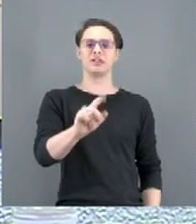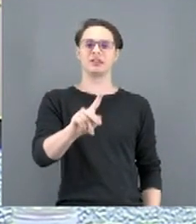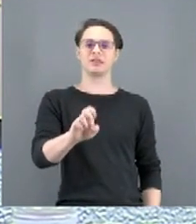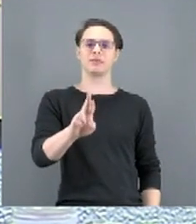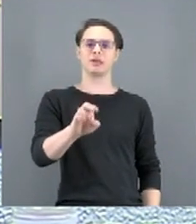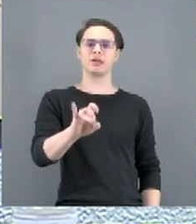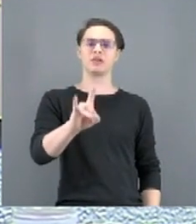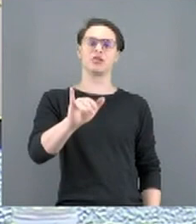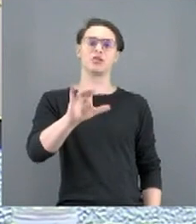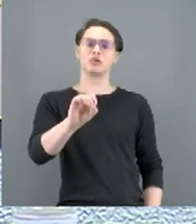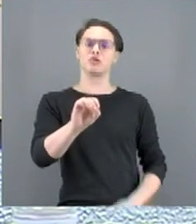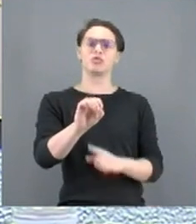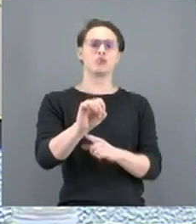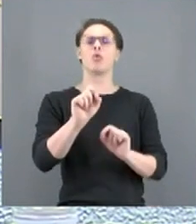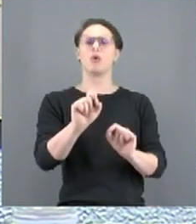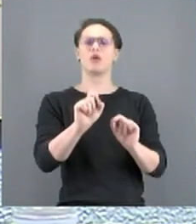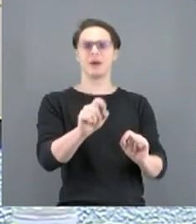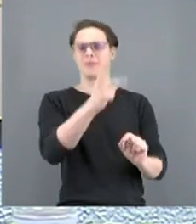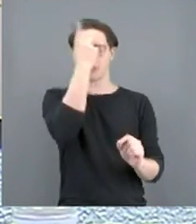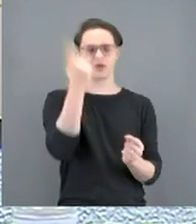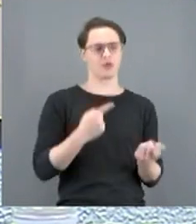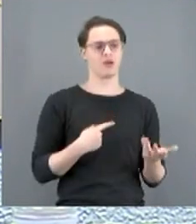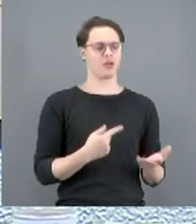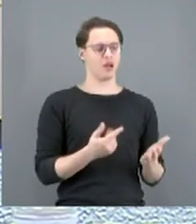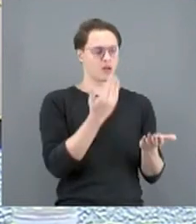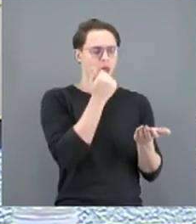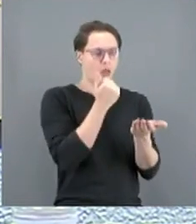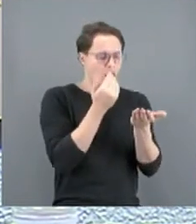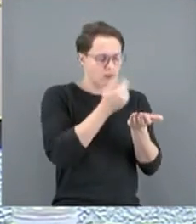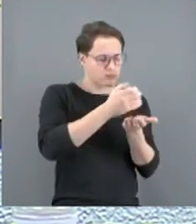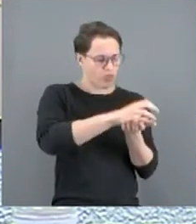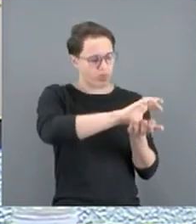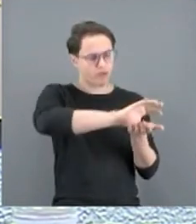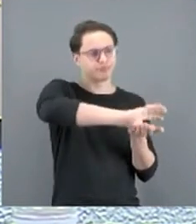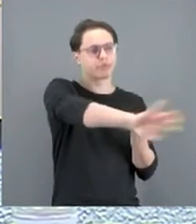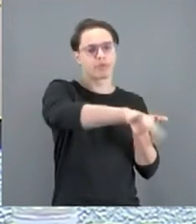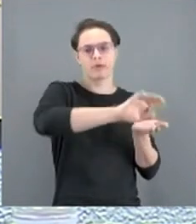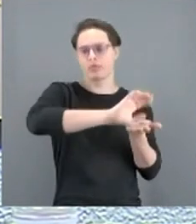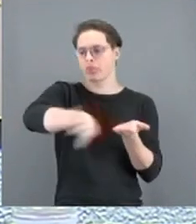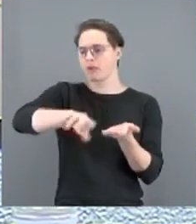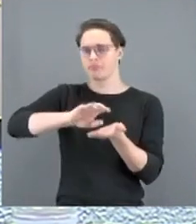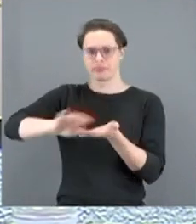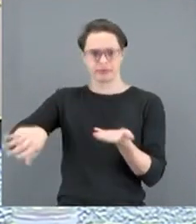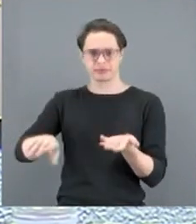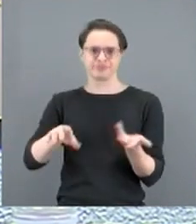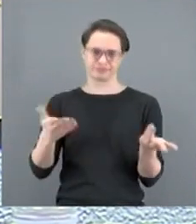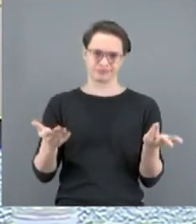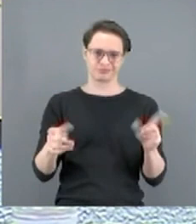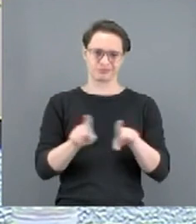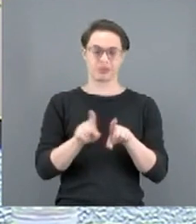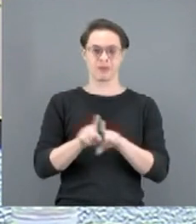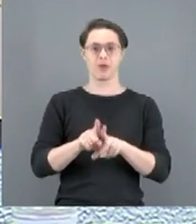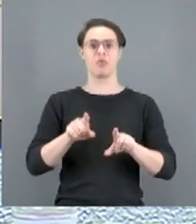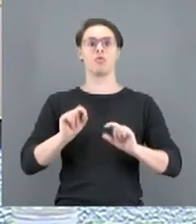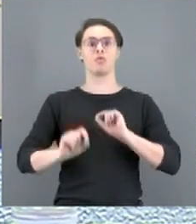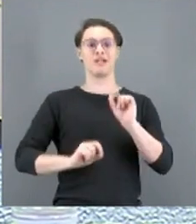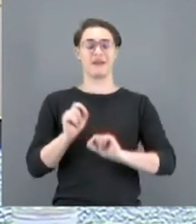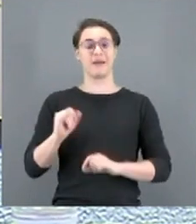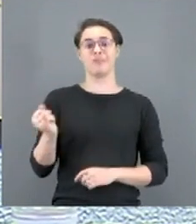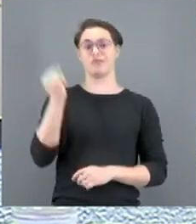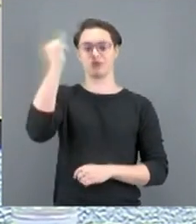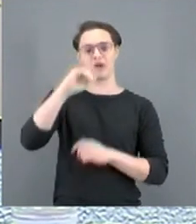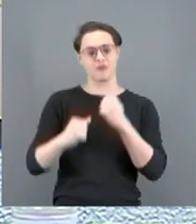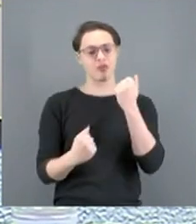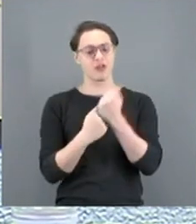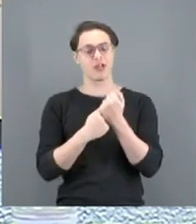Promover a doação de alimentos excedentes para as pessoas em situação de fome. Importante fortalecer a rede